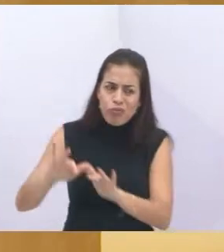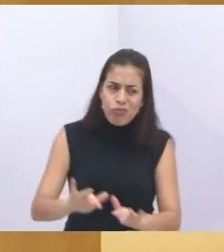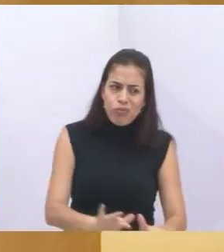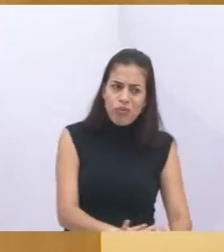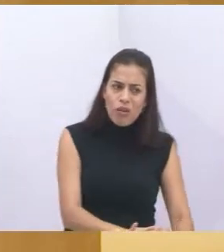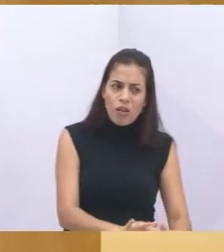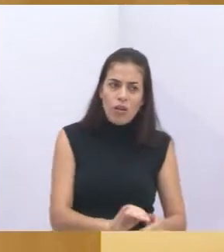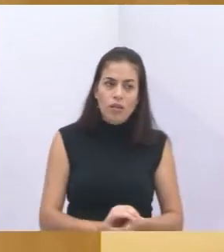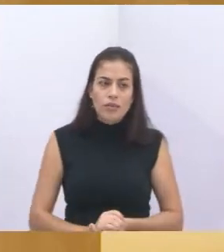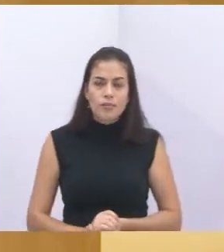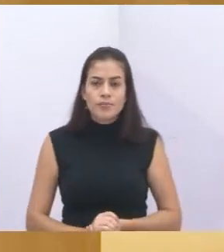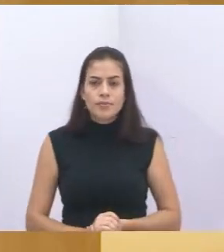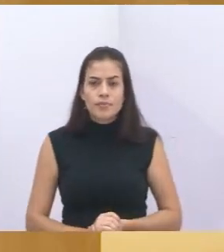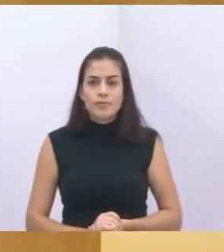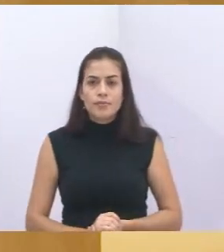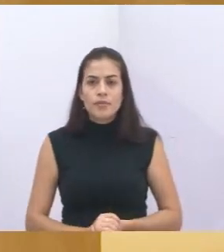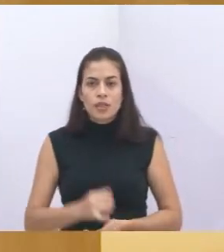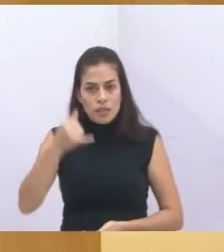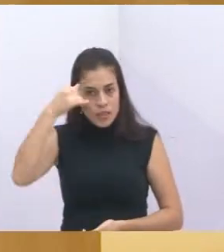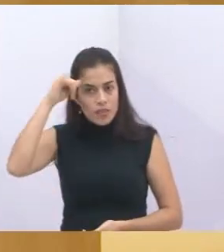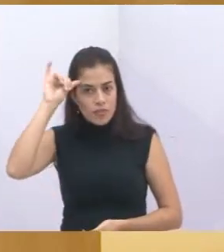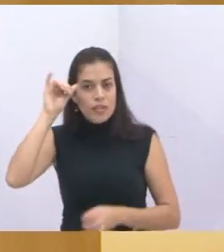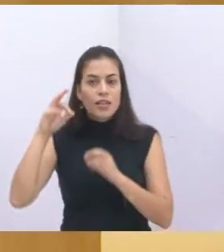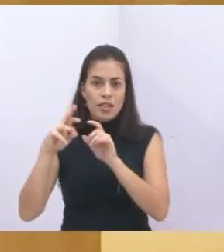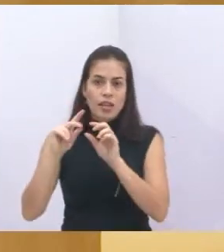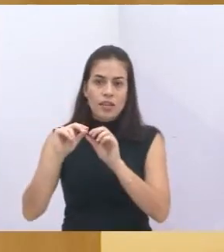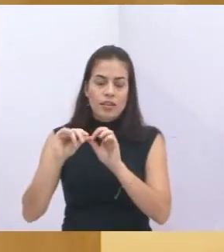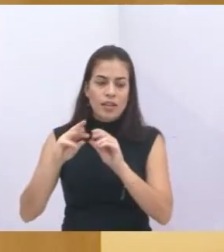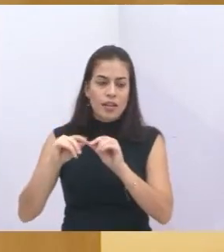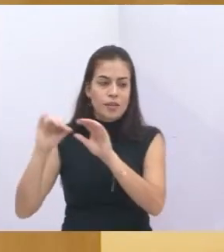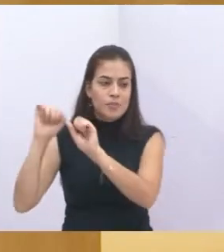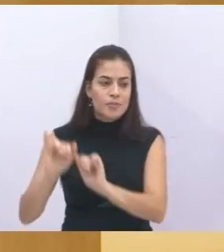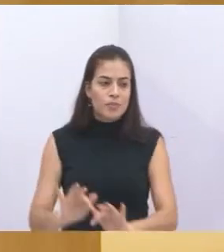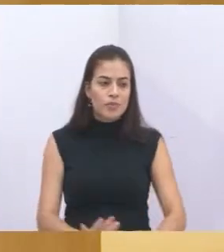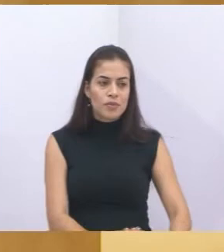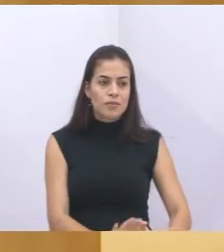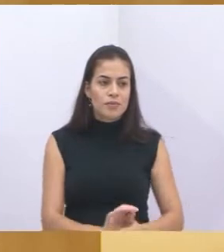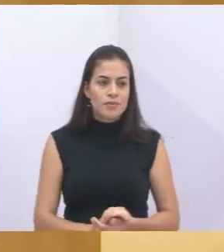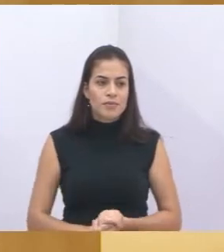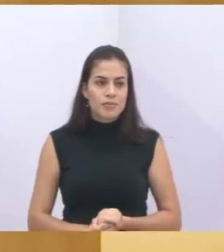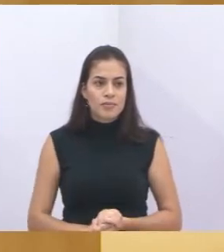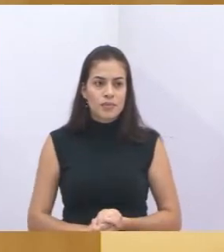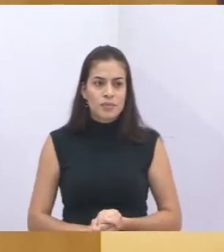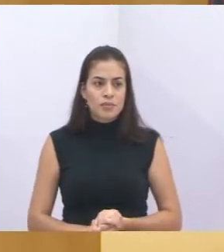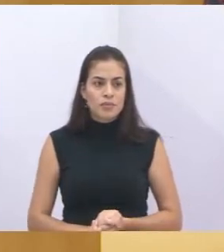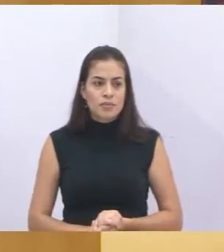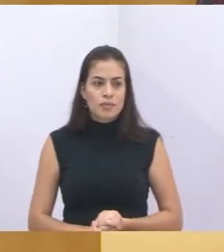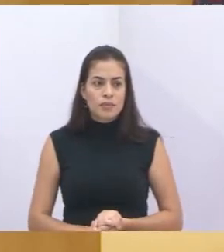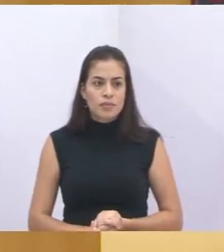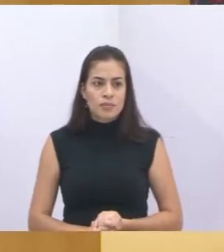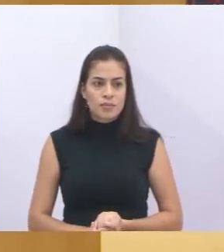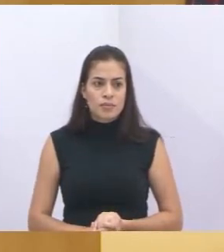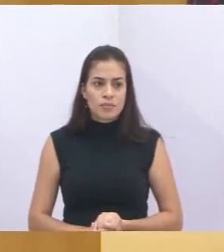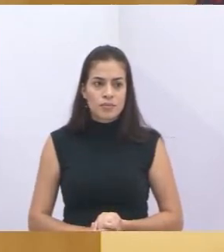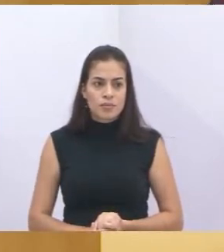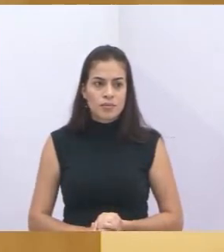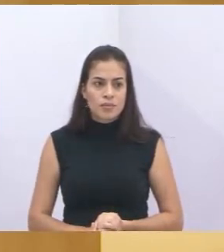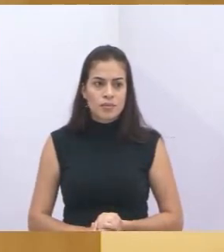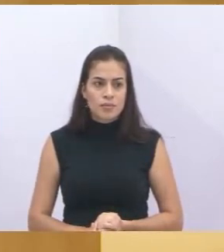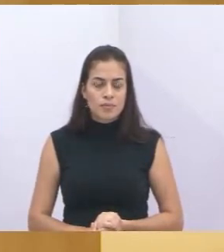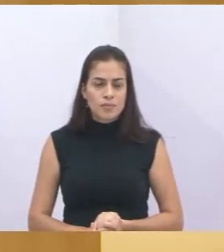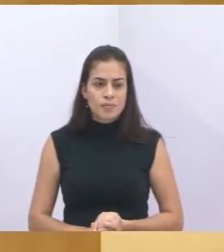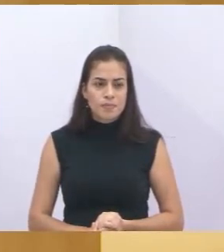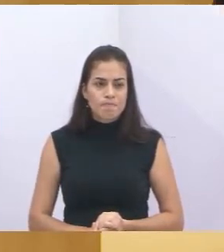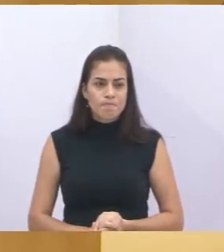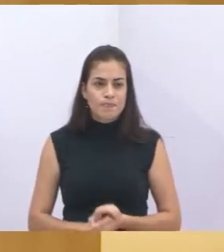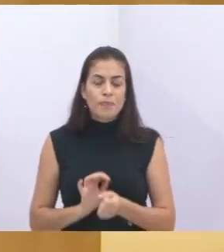geológica, a gente tem ganho de aumento de produção de água. Então, para proteger a zona urbana, para